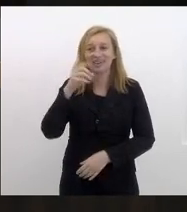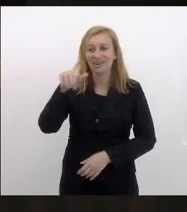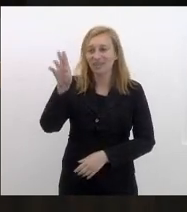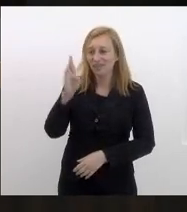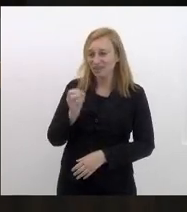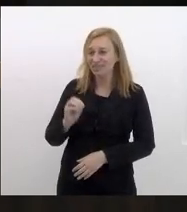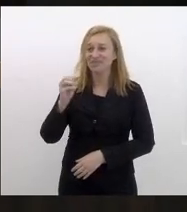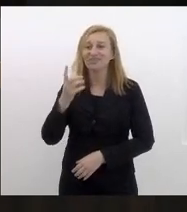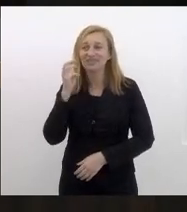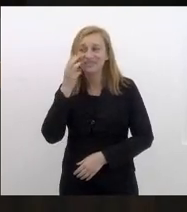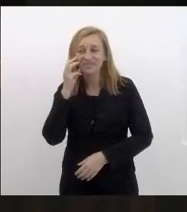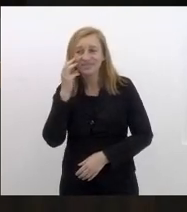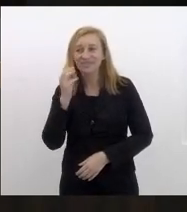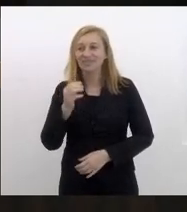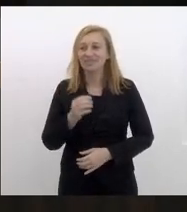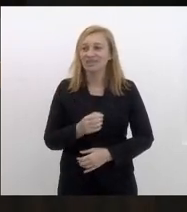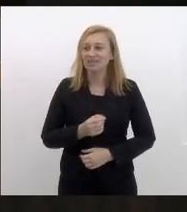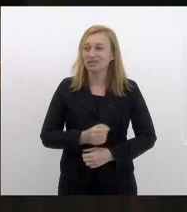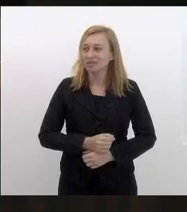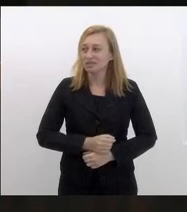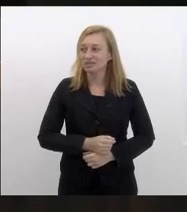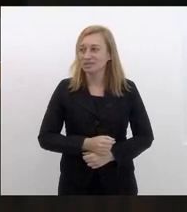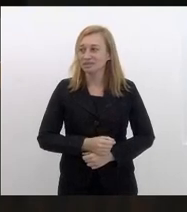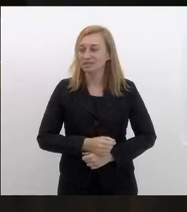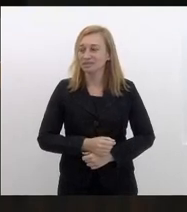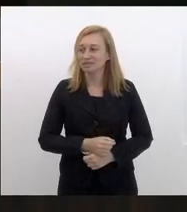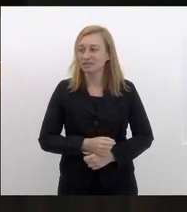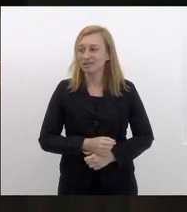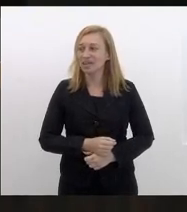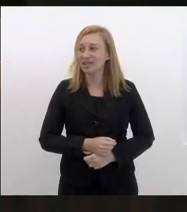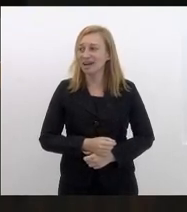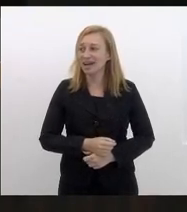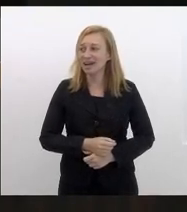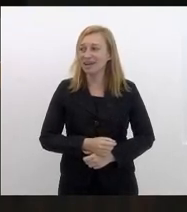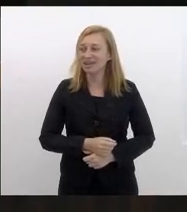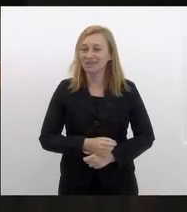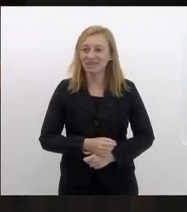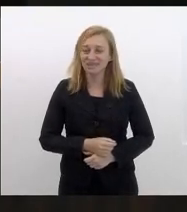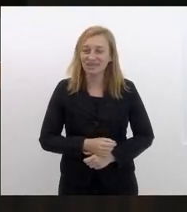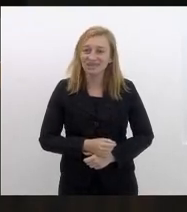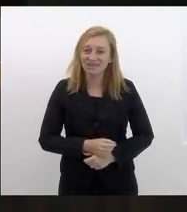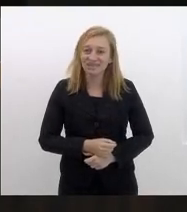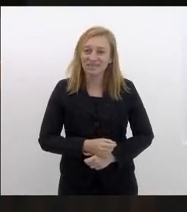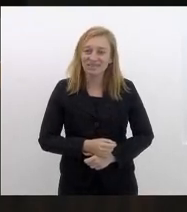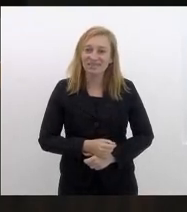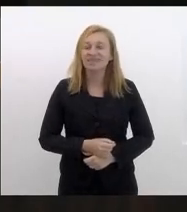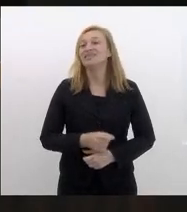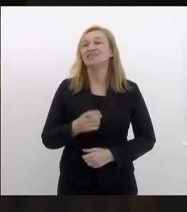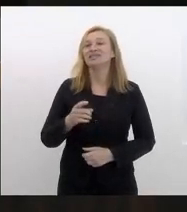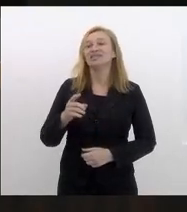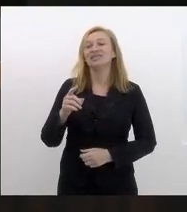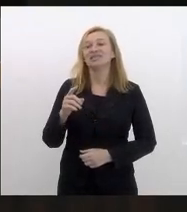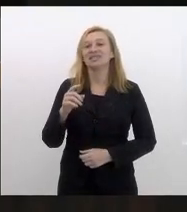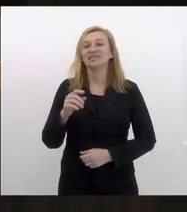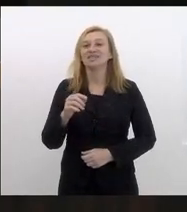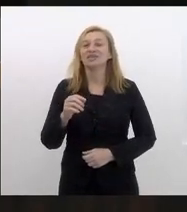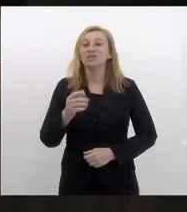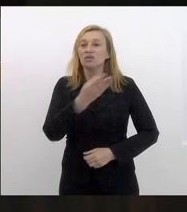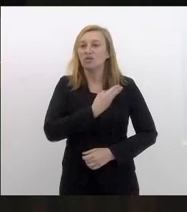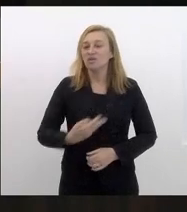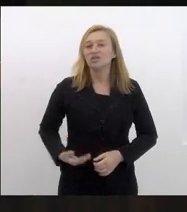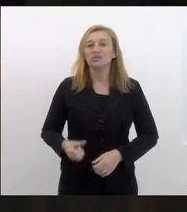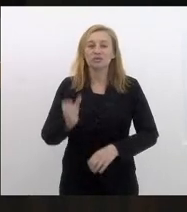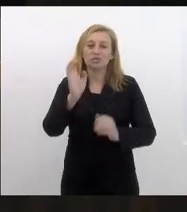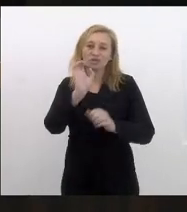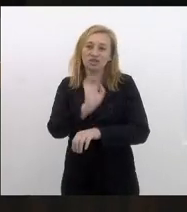Valdeca Carneiro Samuel Malafaia que solicita o excelentíssimo senhor Cláudio Bonfim de Castro e Silva governador do